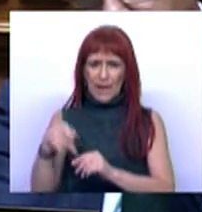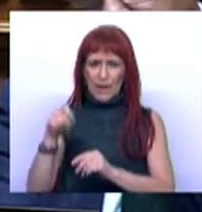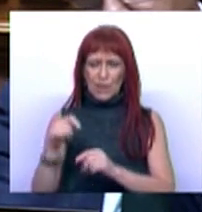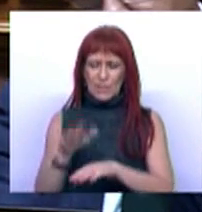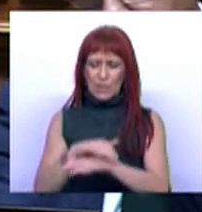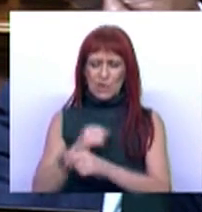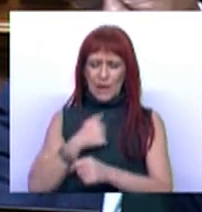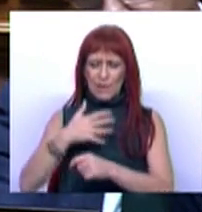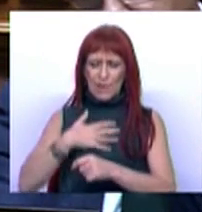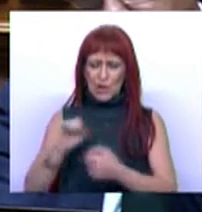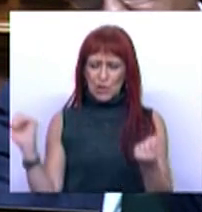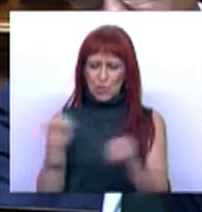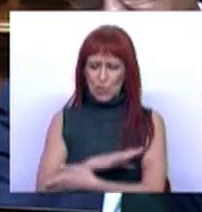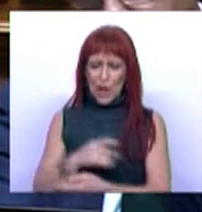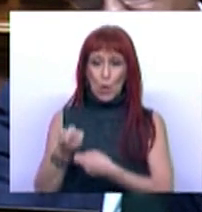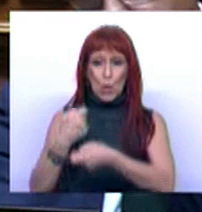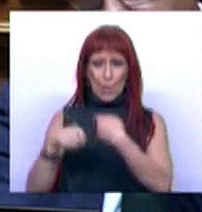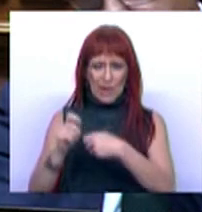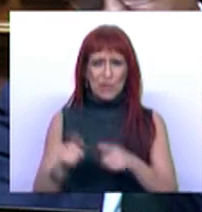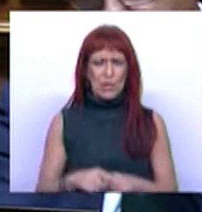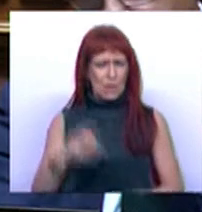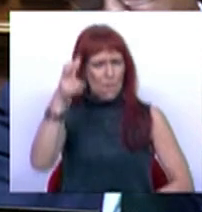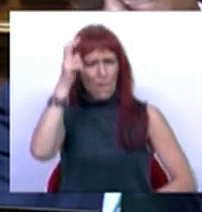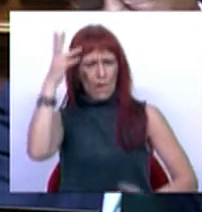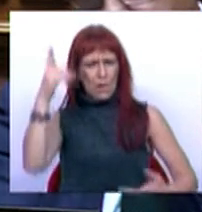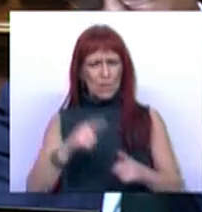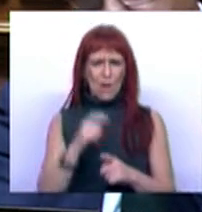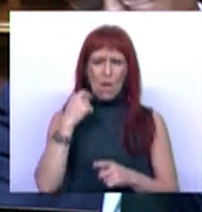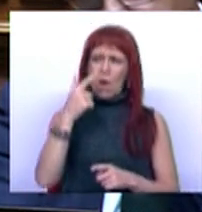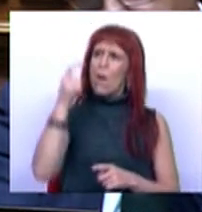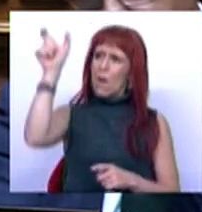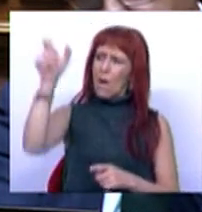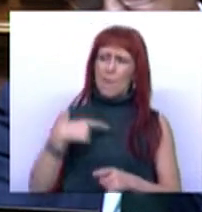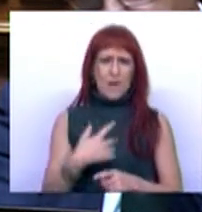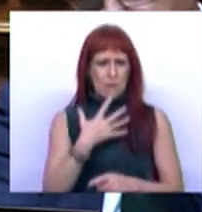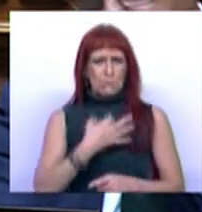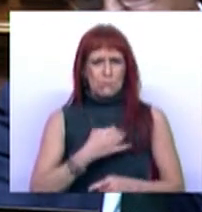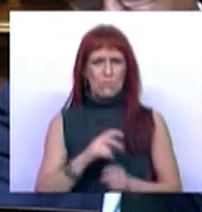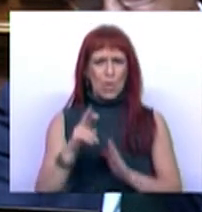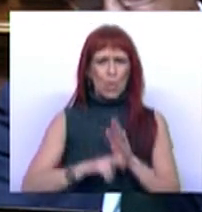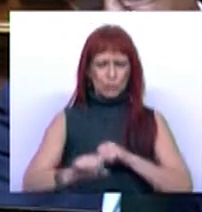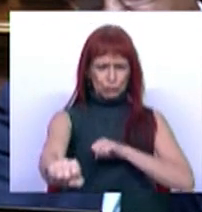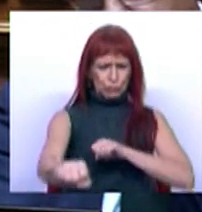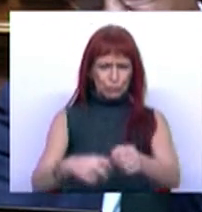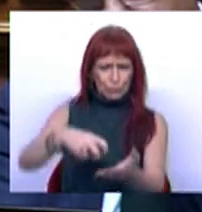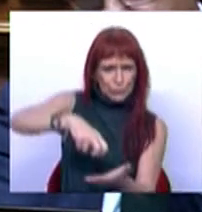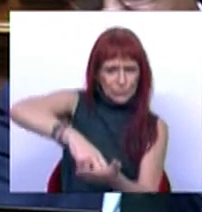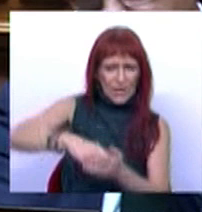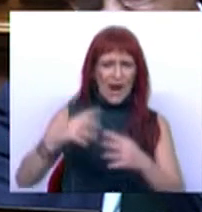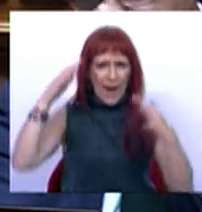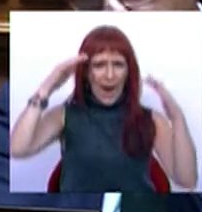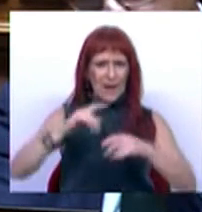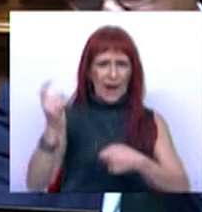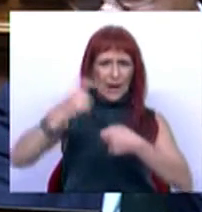administrador da Empresa do Jornal do Comércio. Corajoso e homem de convicções, o regime fascista e a guerra colonial